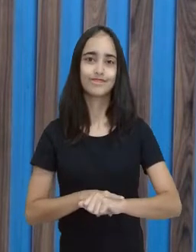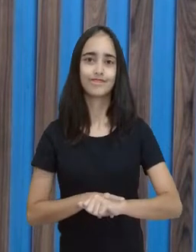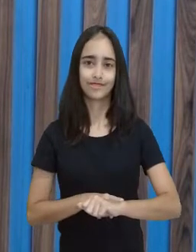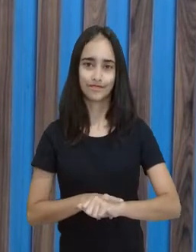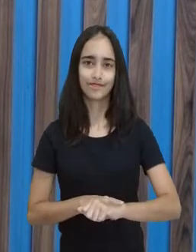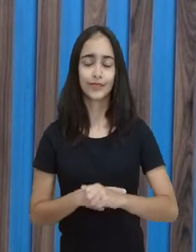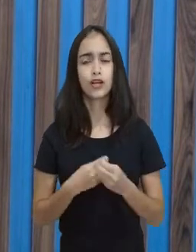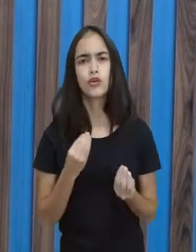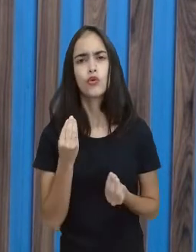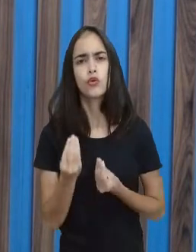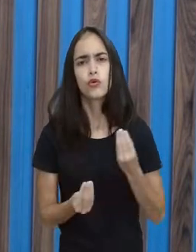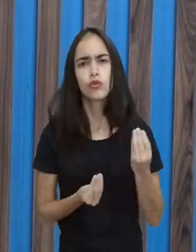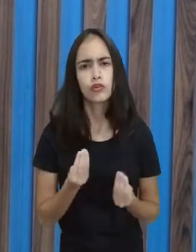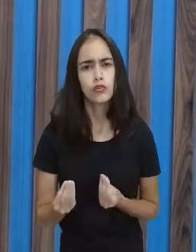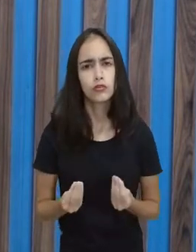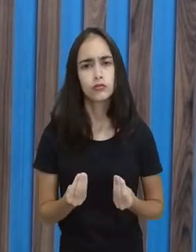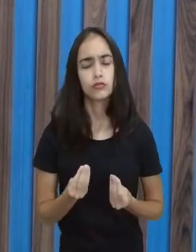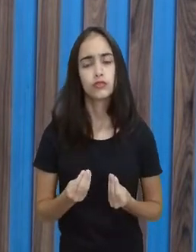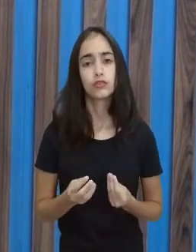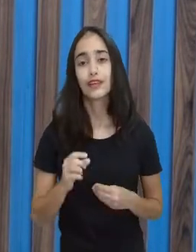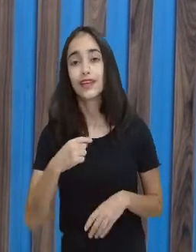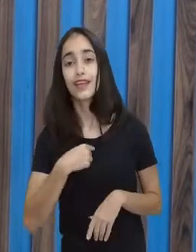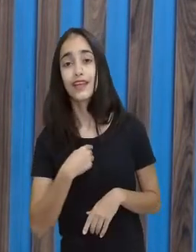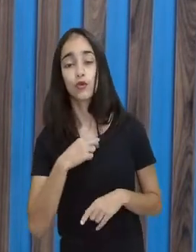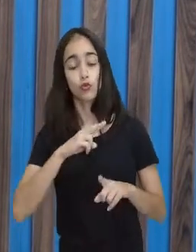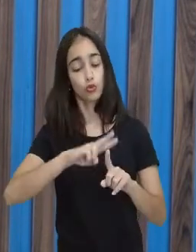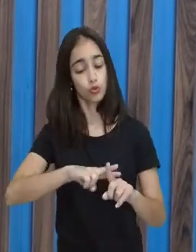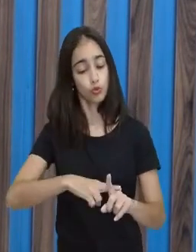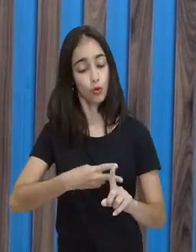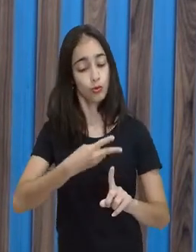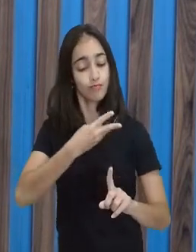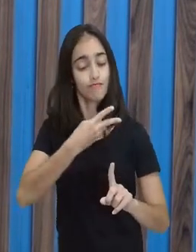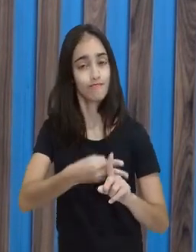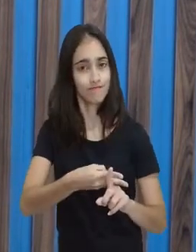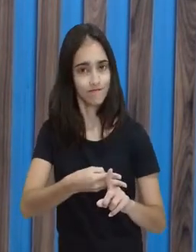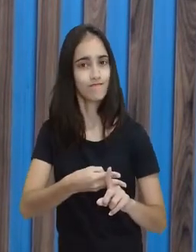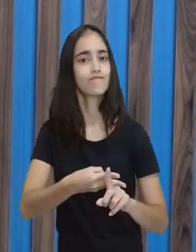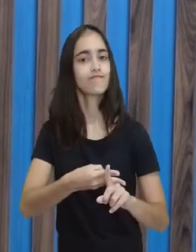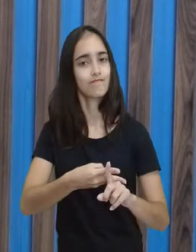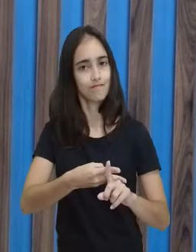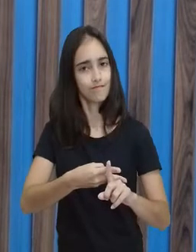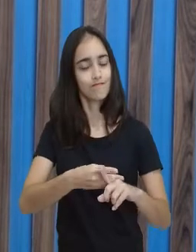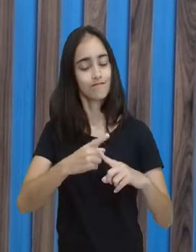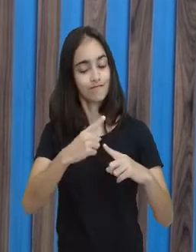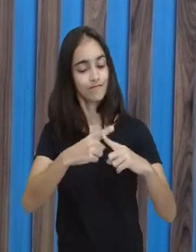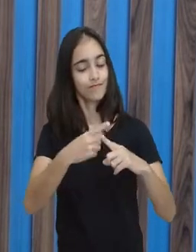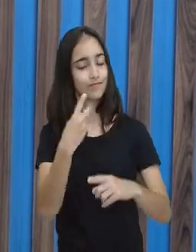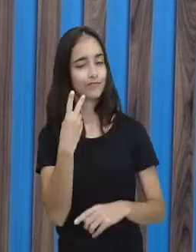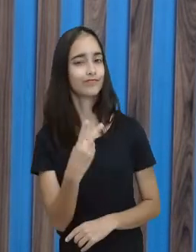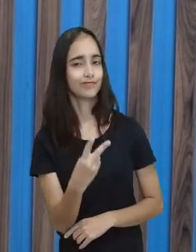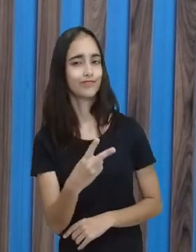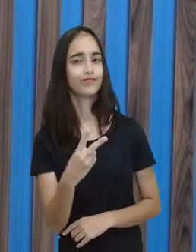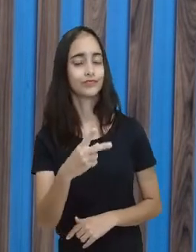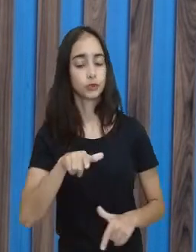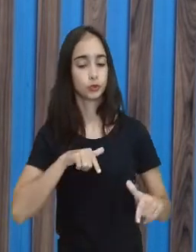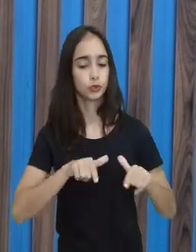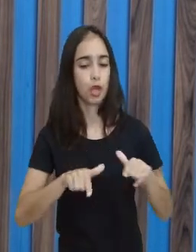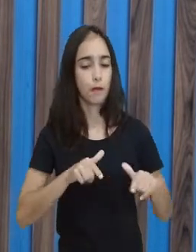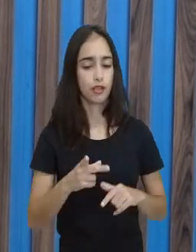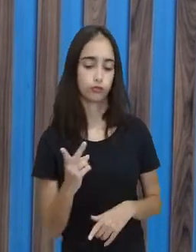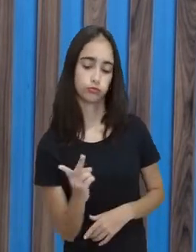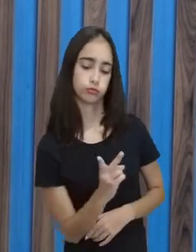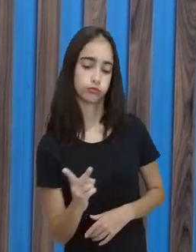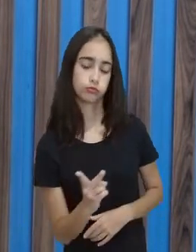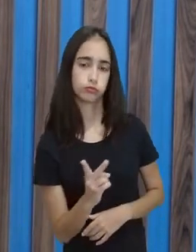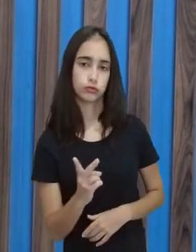Como assim? Eu dobrei, ou seja, multipliquei por dois a força de trabalho, então